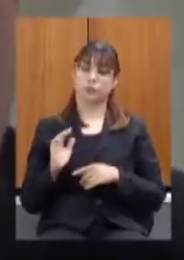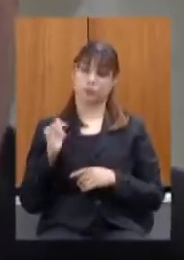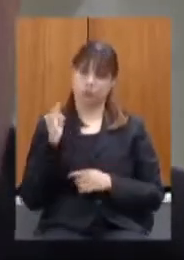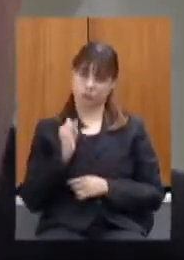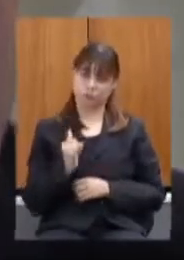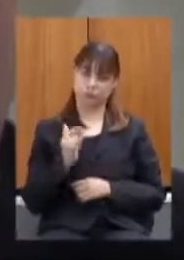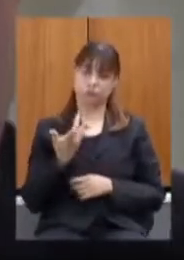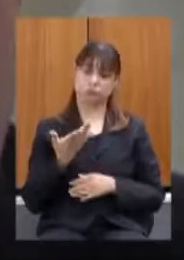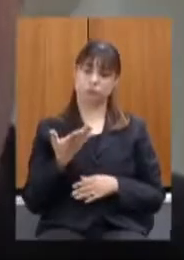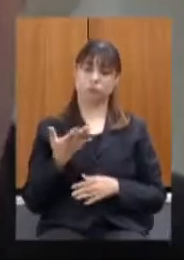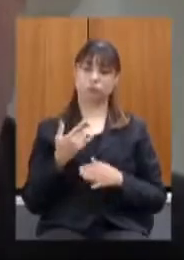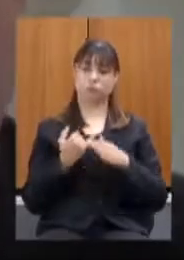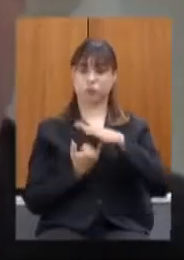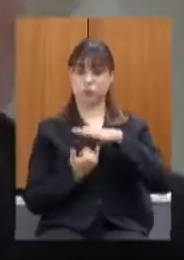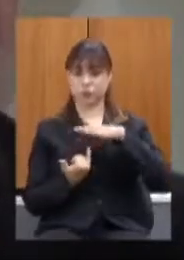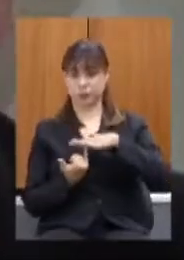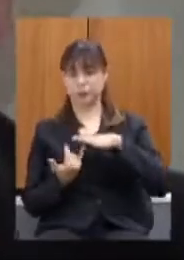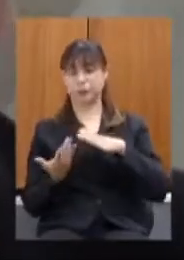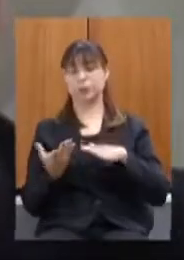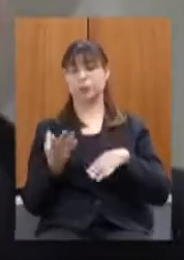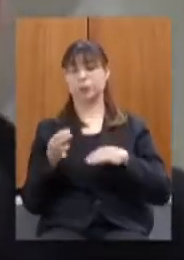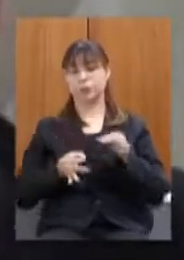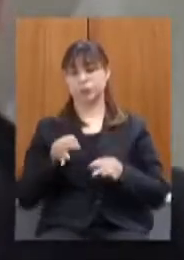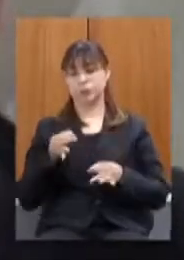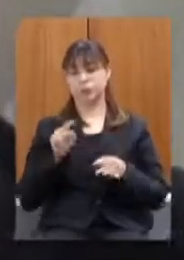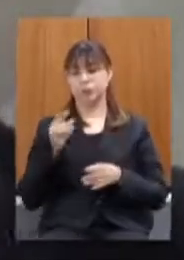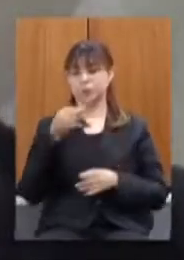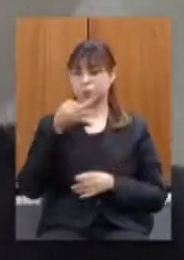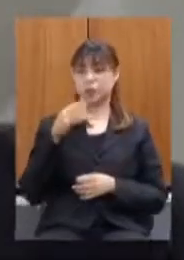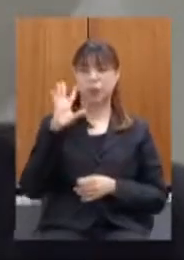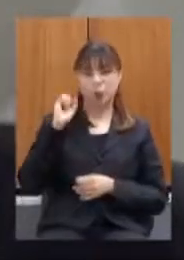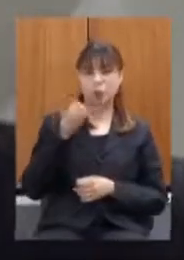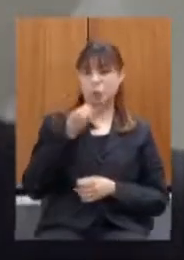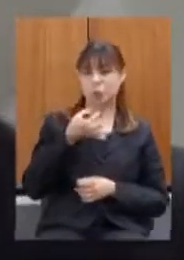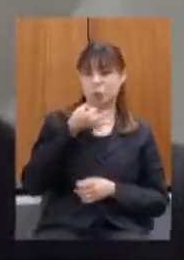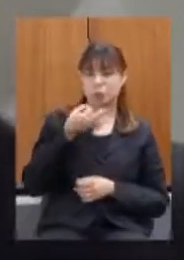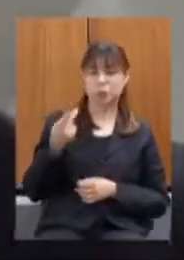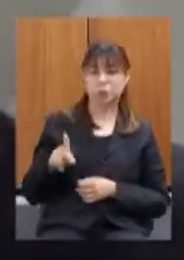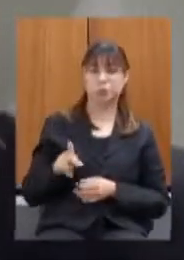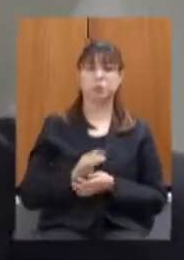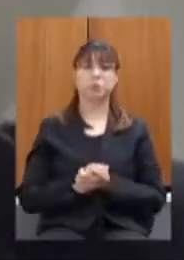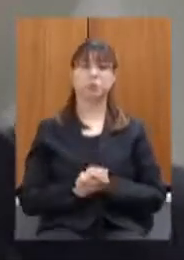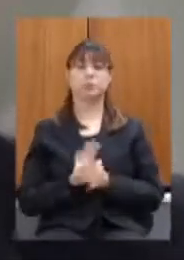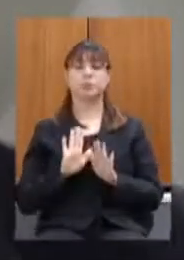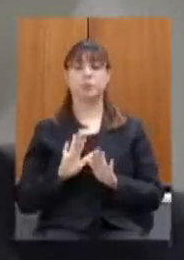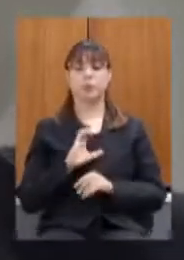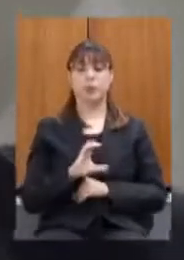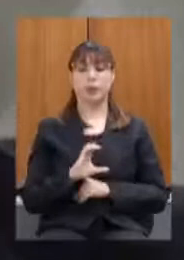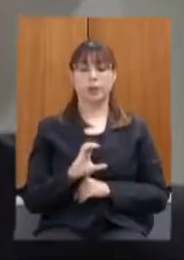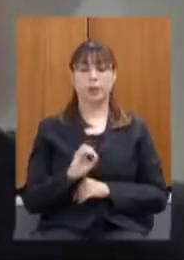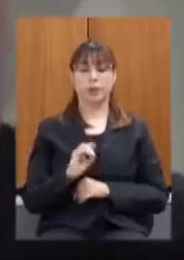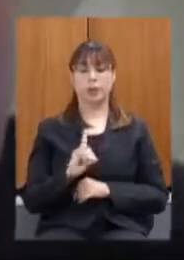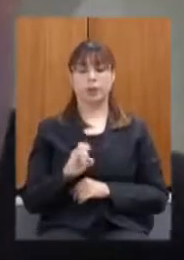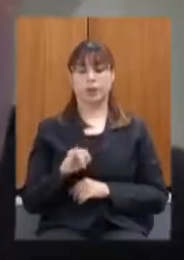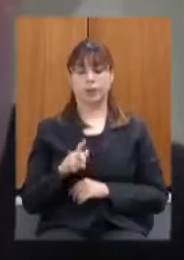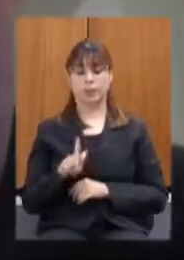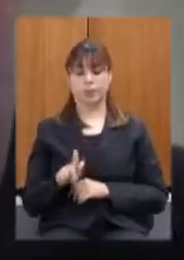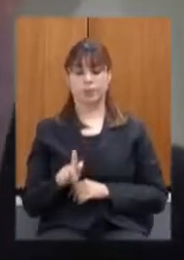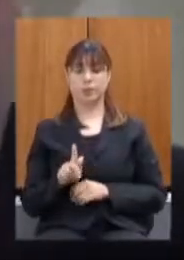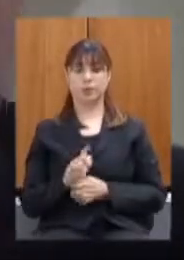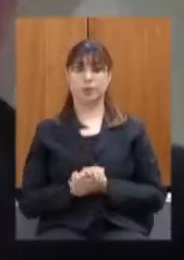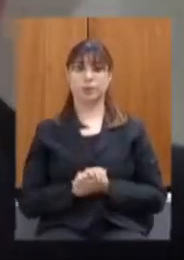essa sugestão eu acho que é uma boa sugestão com relação a Codemig então